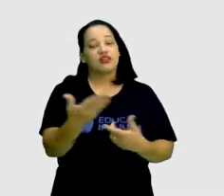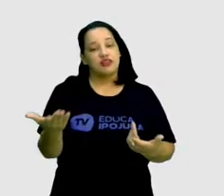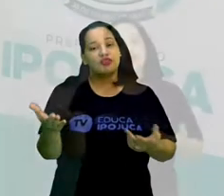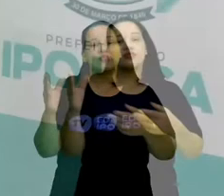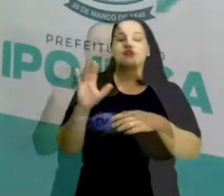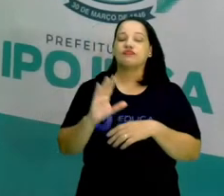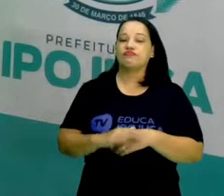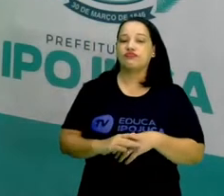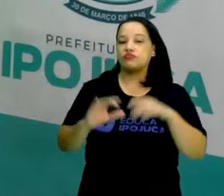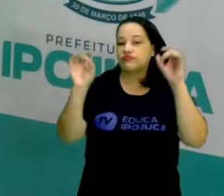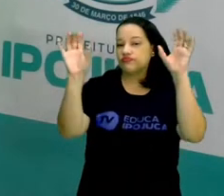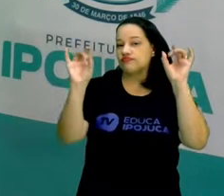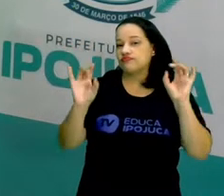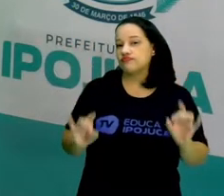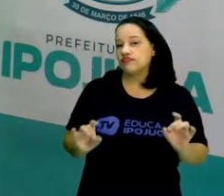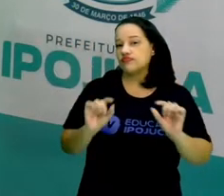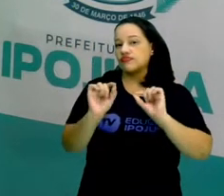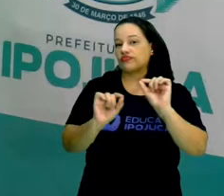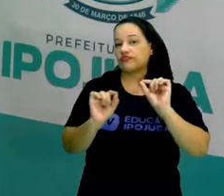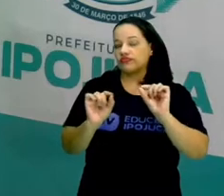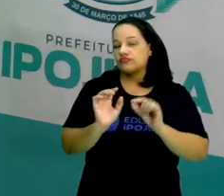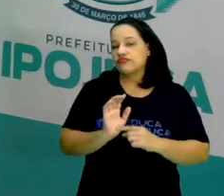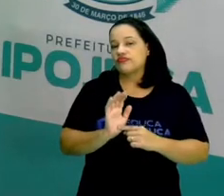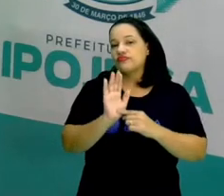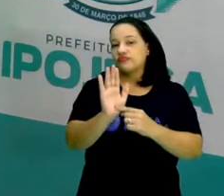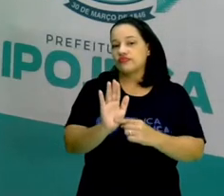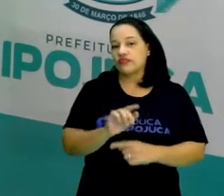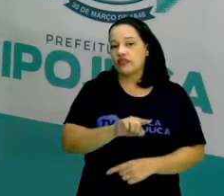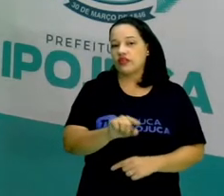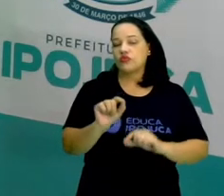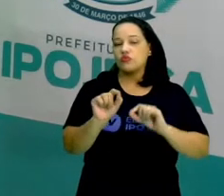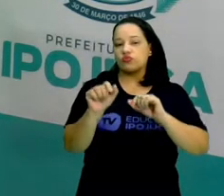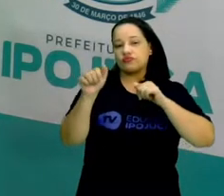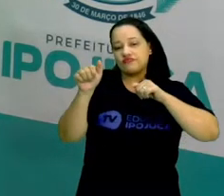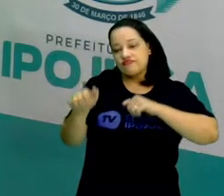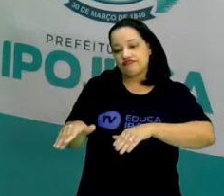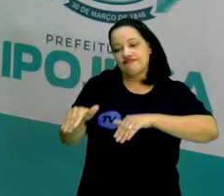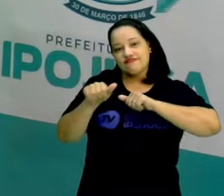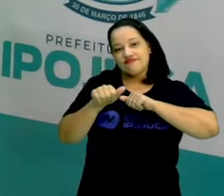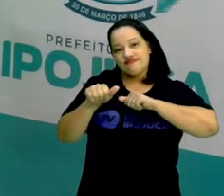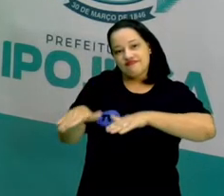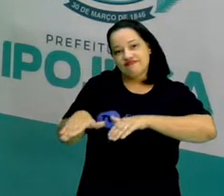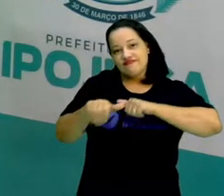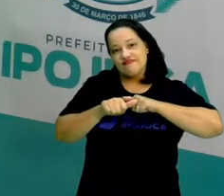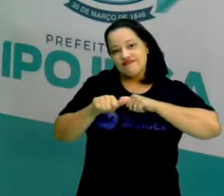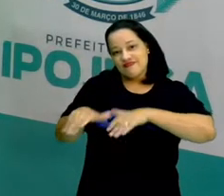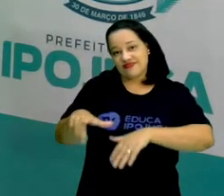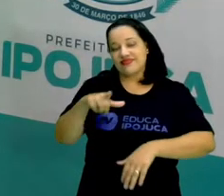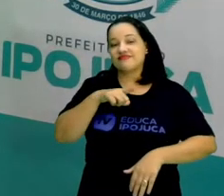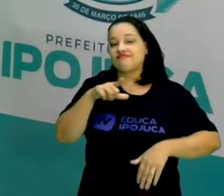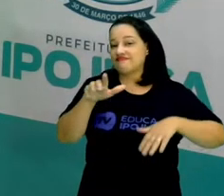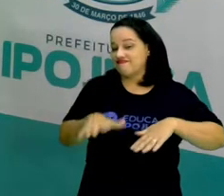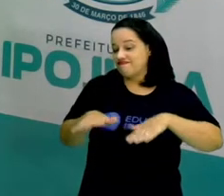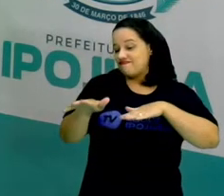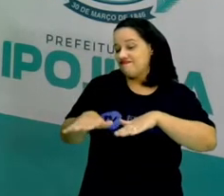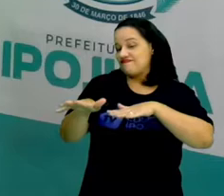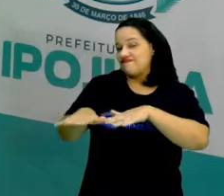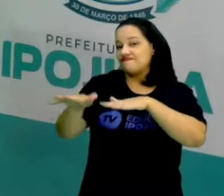um momento que é sempre sublime, que é o desfile que acontece anualmente na nossa cidade.